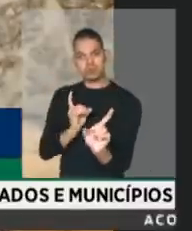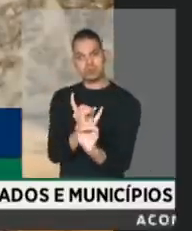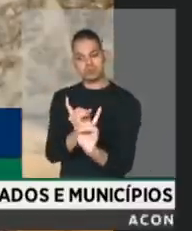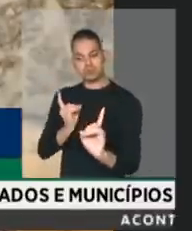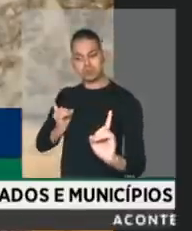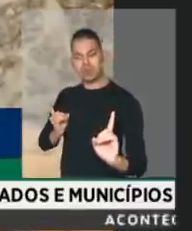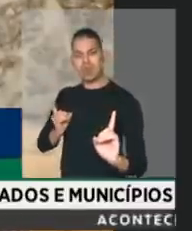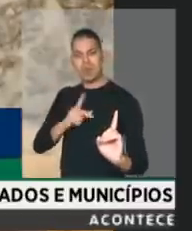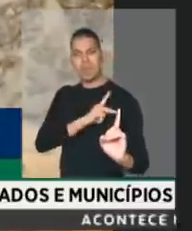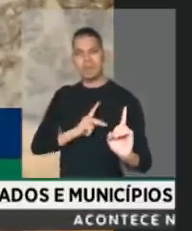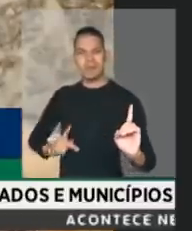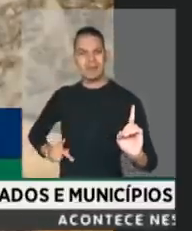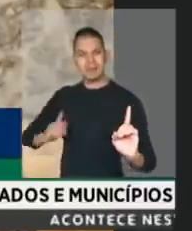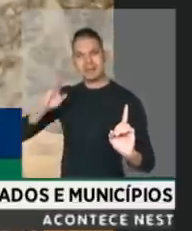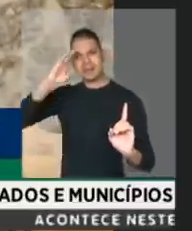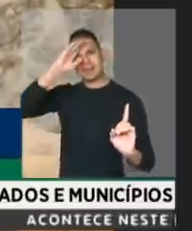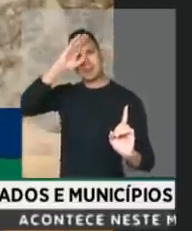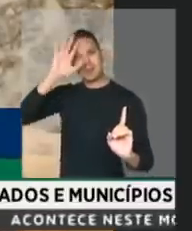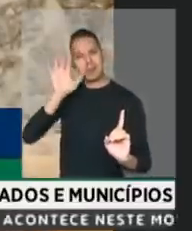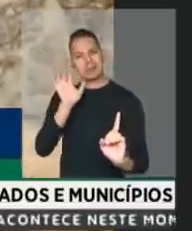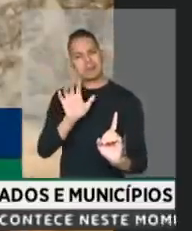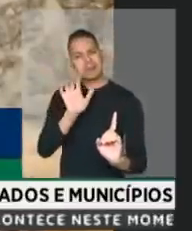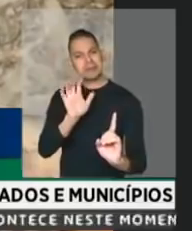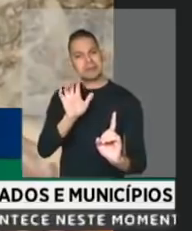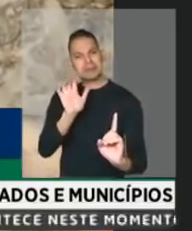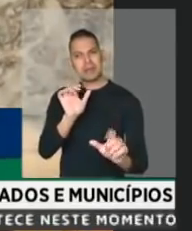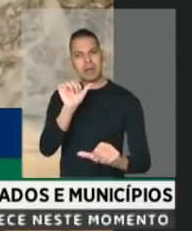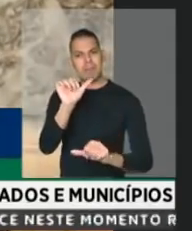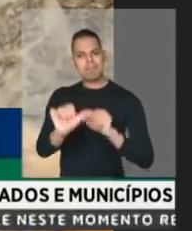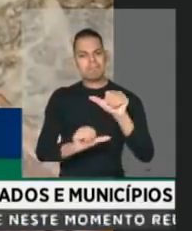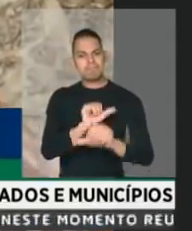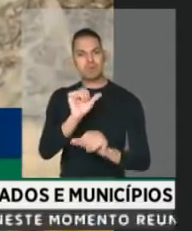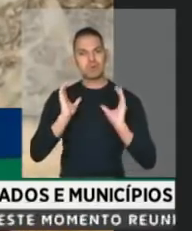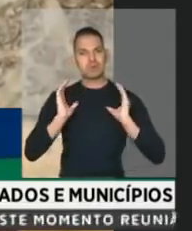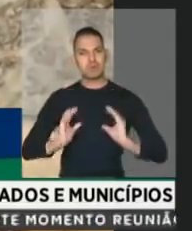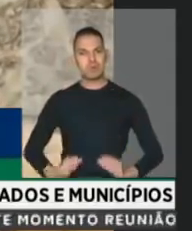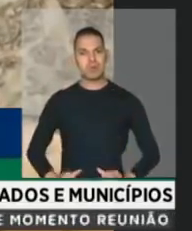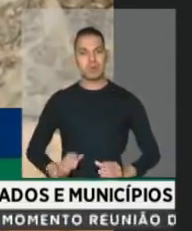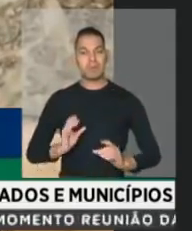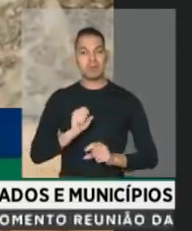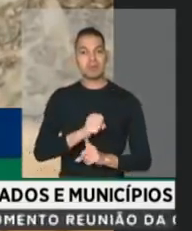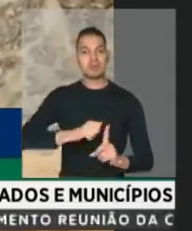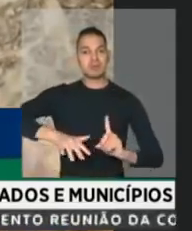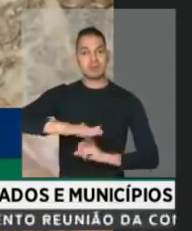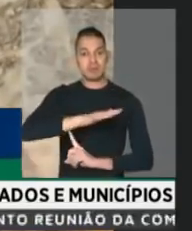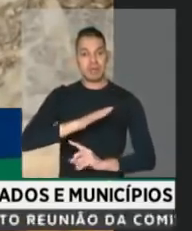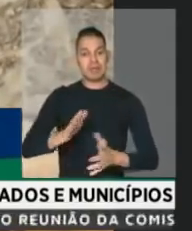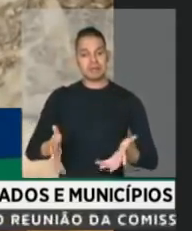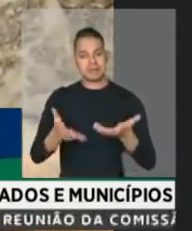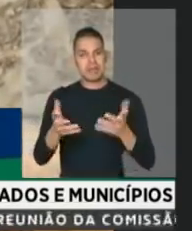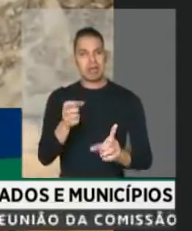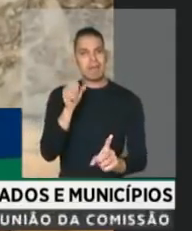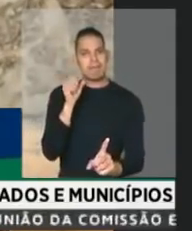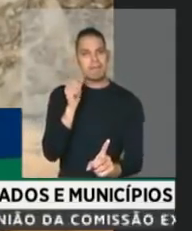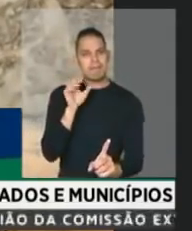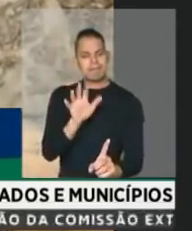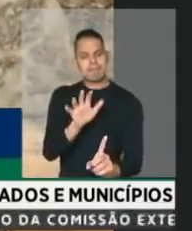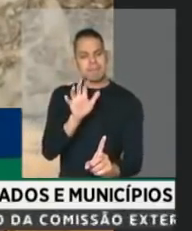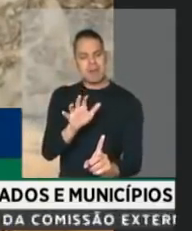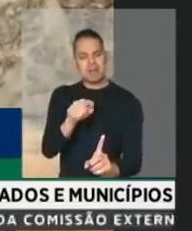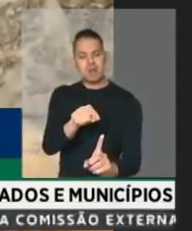da república provoca permanentemente a mudança de comportamento da sociedade, pressiona o setor